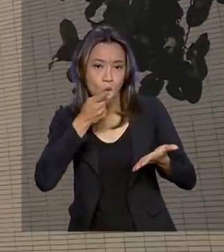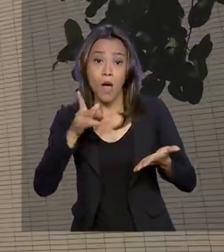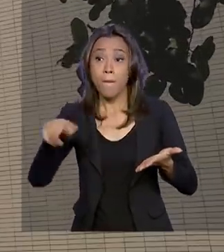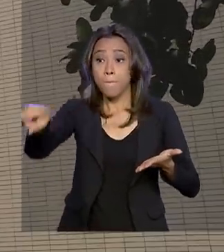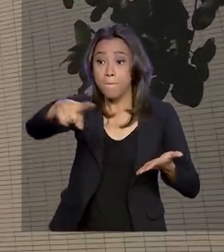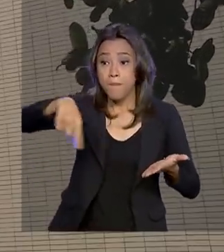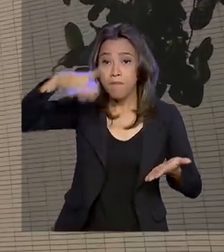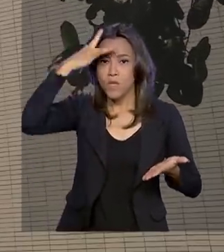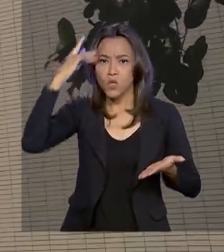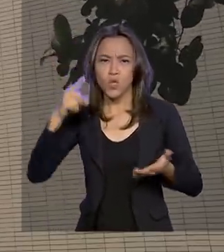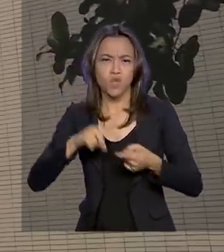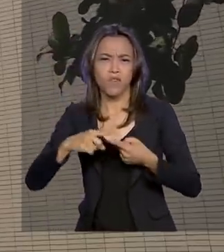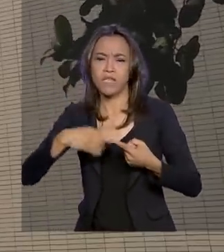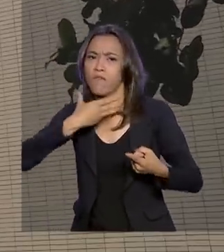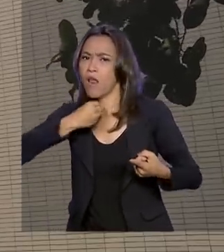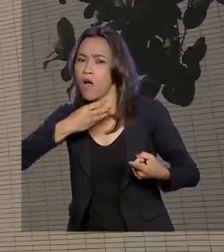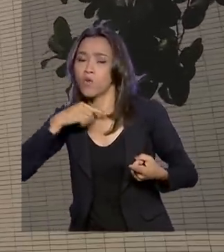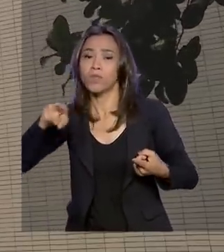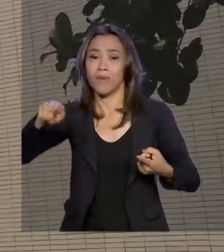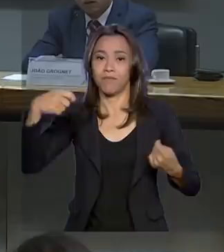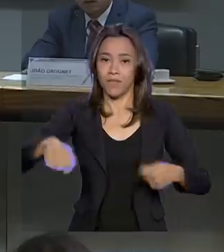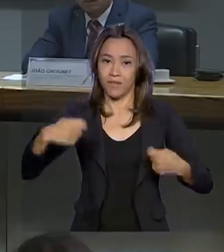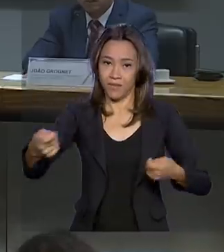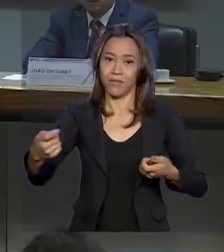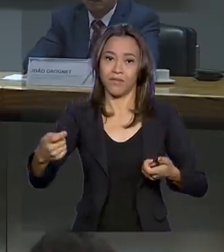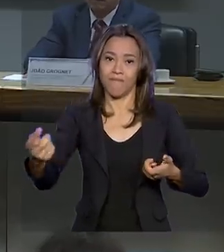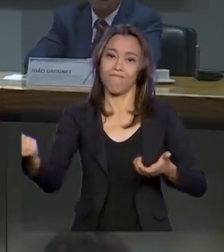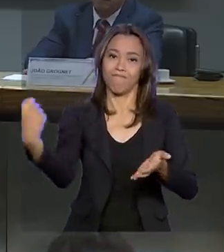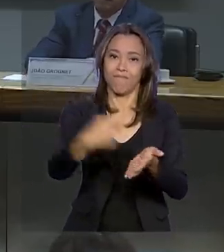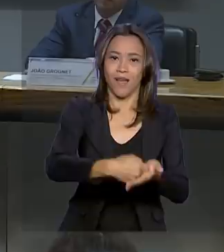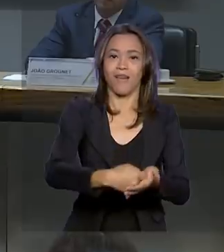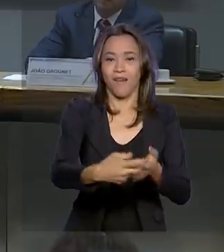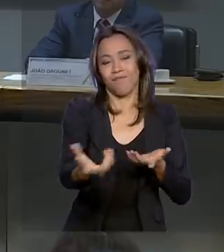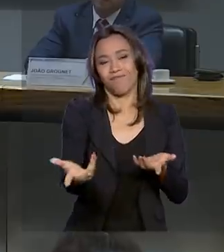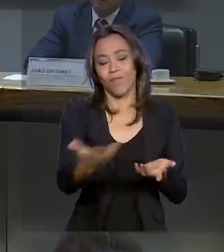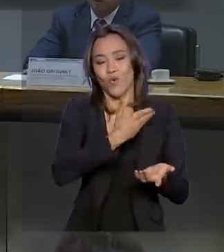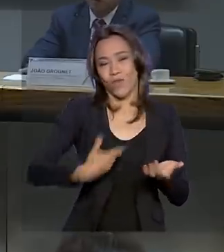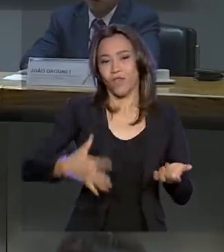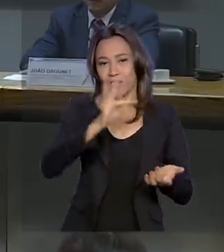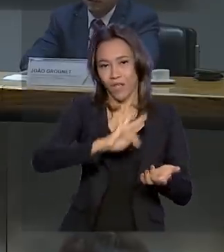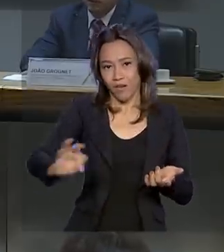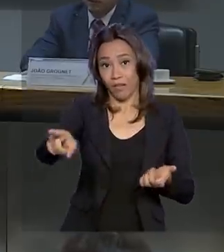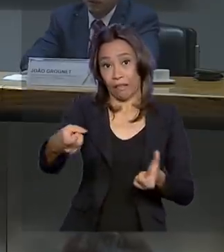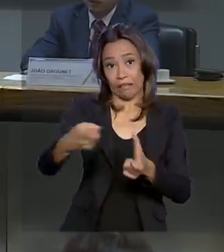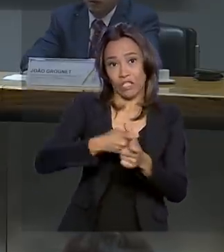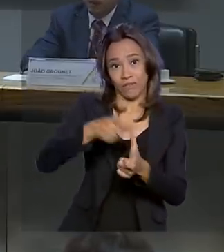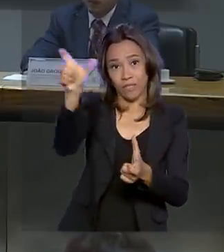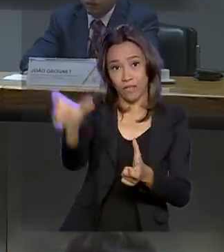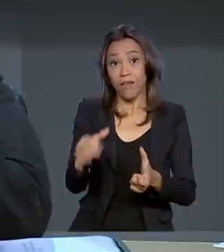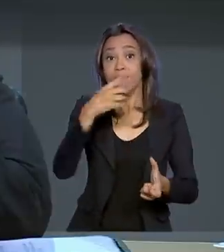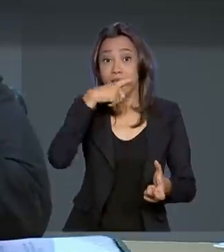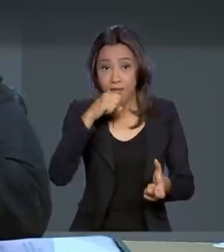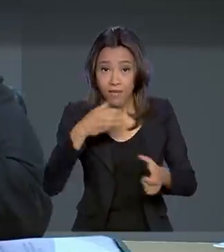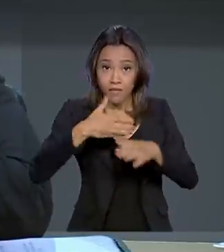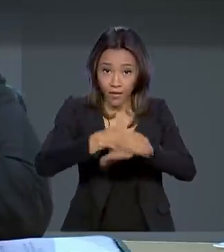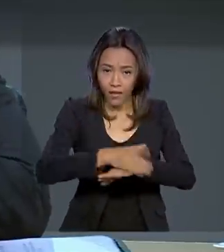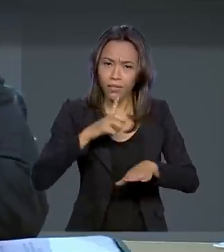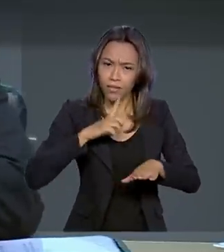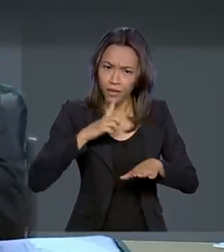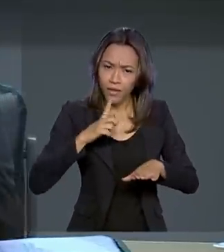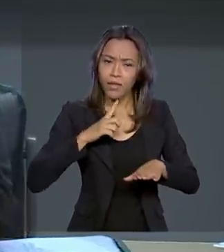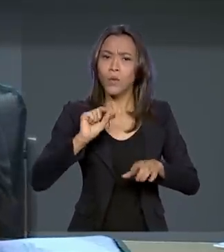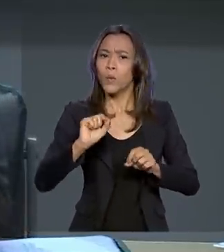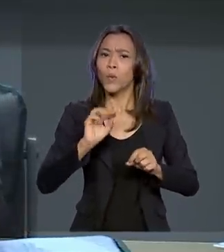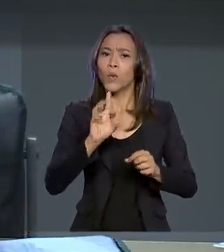não cometeu fraudes e está devendo para a União possa pagar o que deve. Quem entrar na negociação tem a cobrança do débito